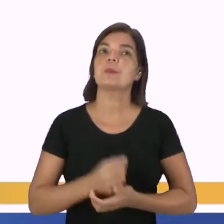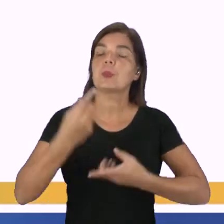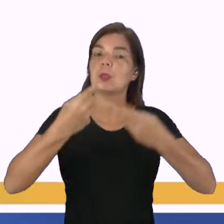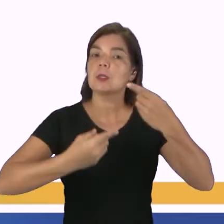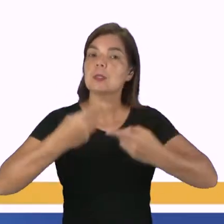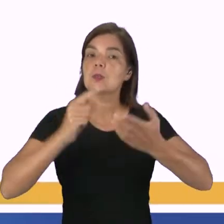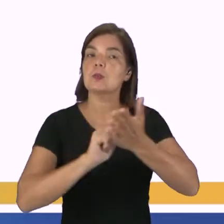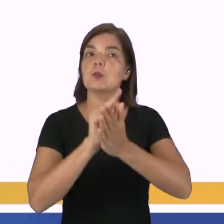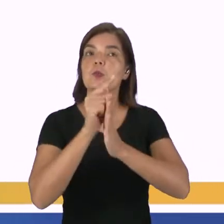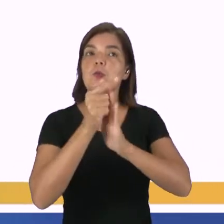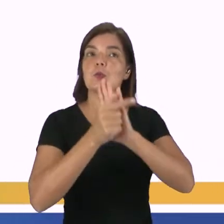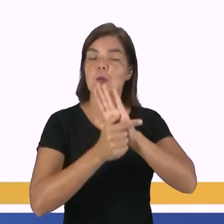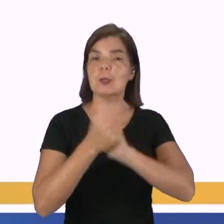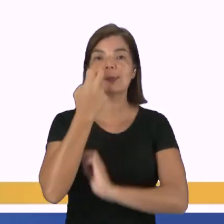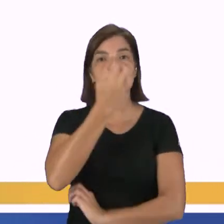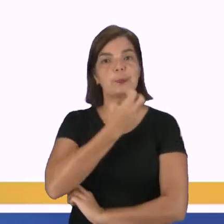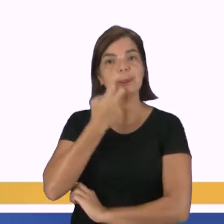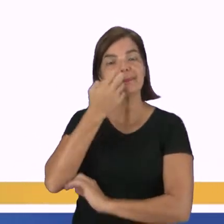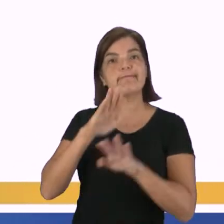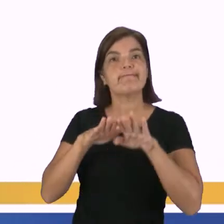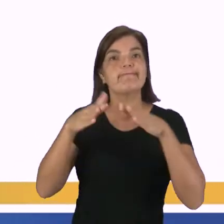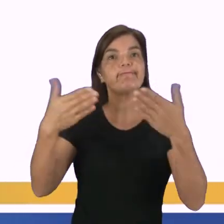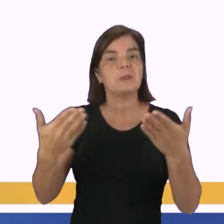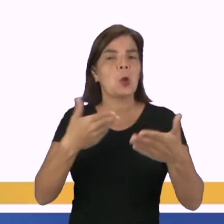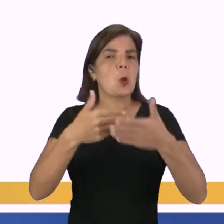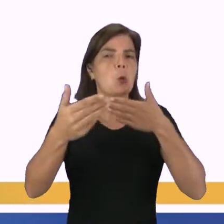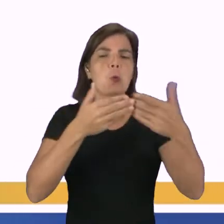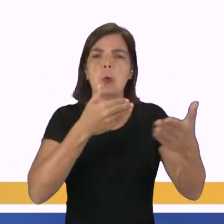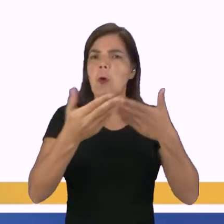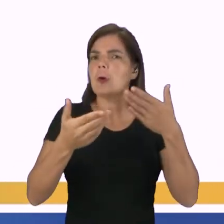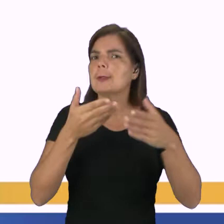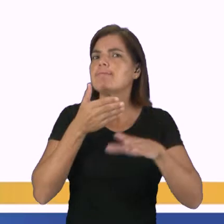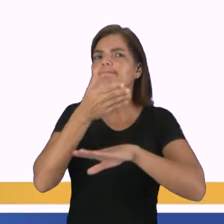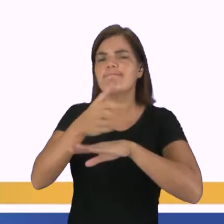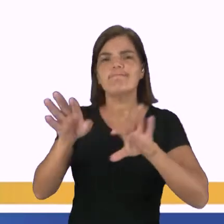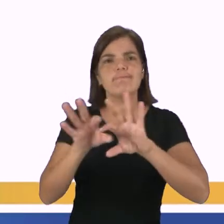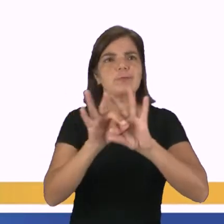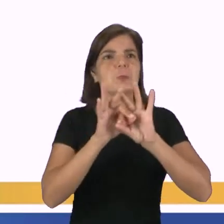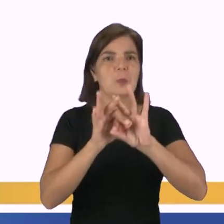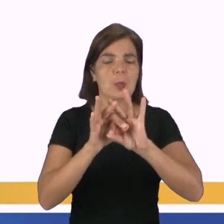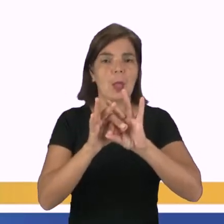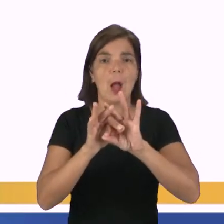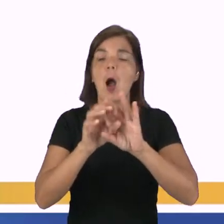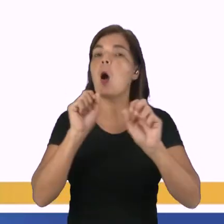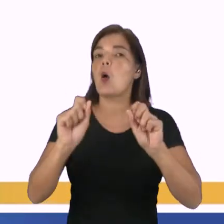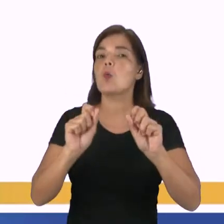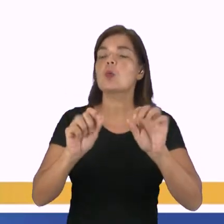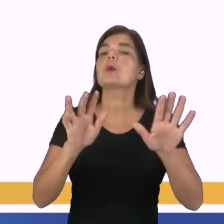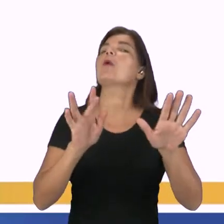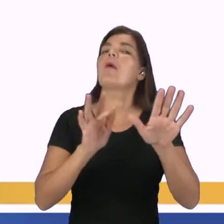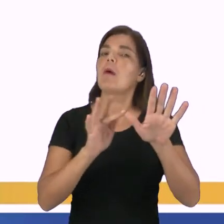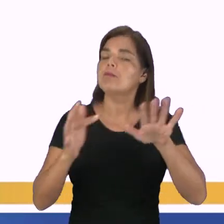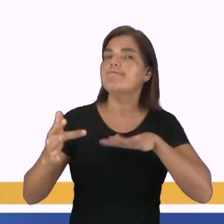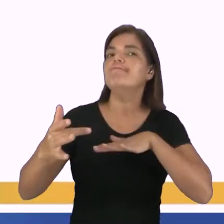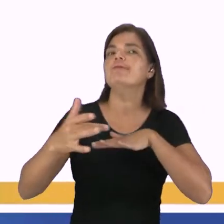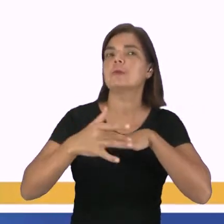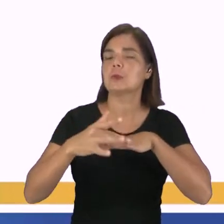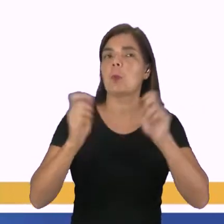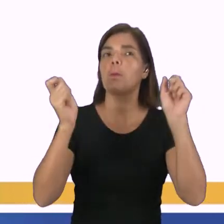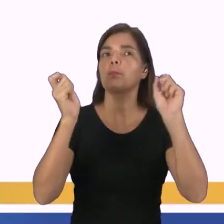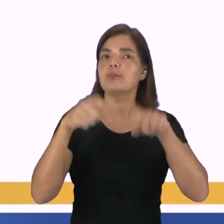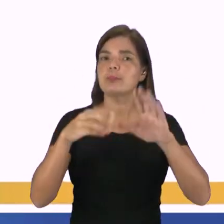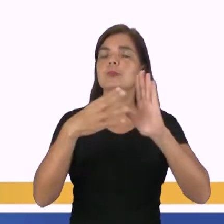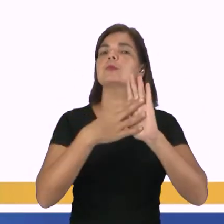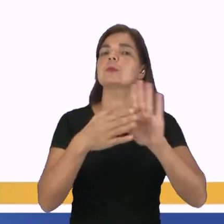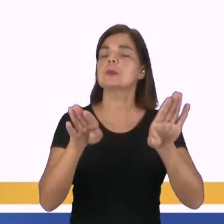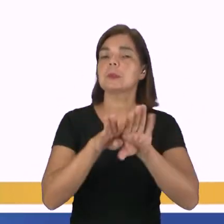Debates são gêneros orais. Portanto, qualquer veículo ligado à mídia visual pode veiculá-los. É o caso